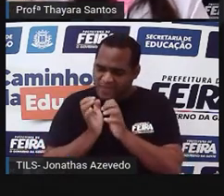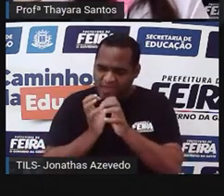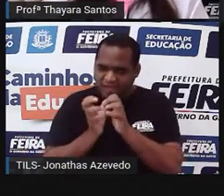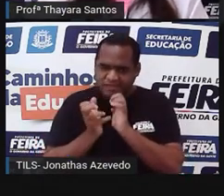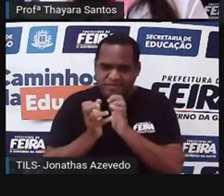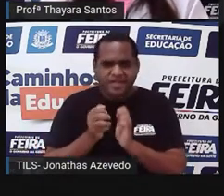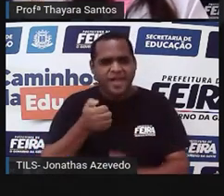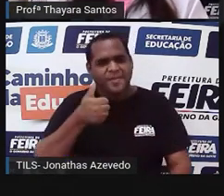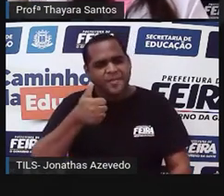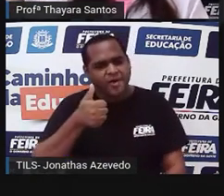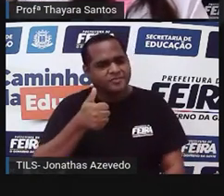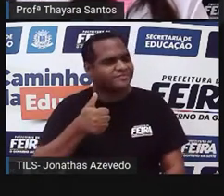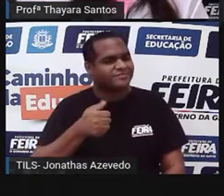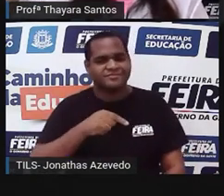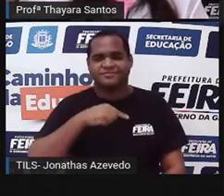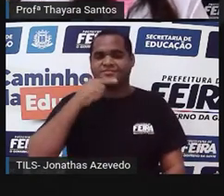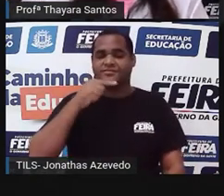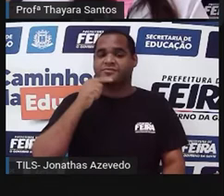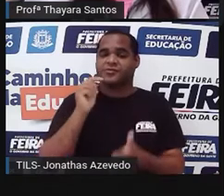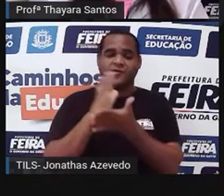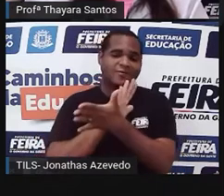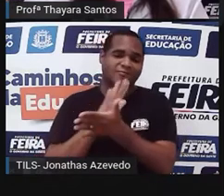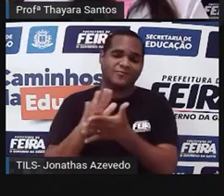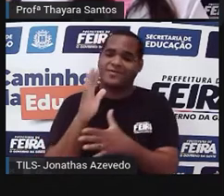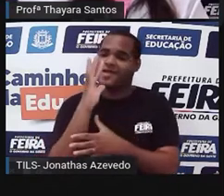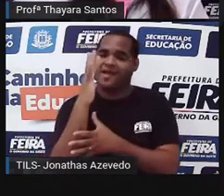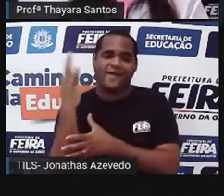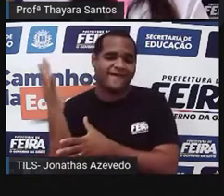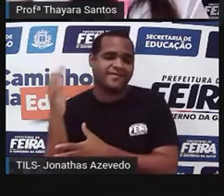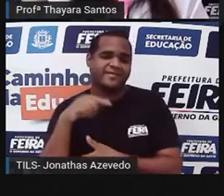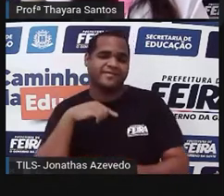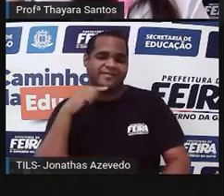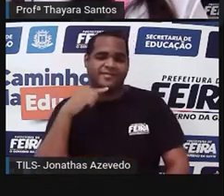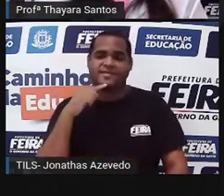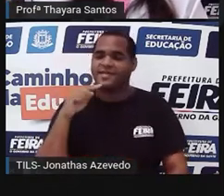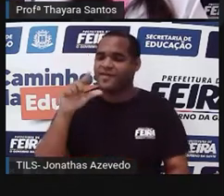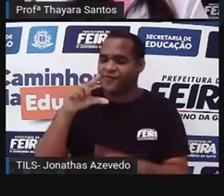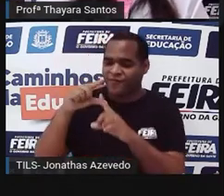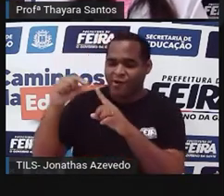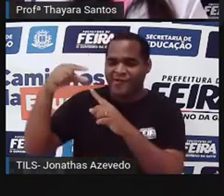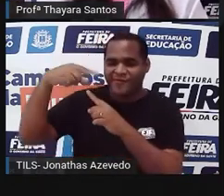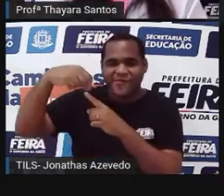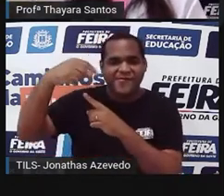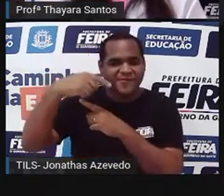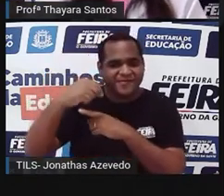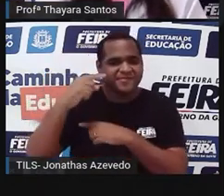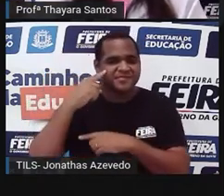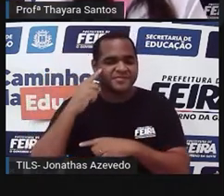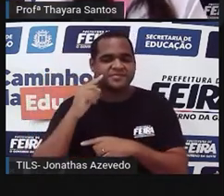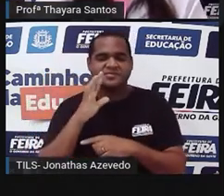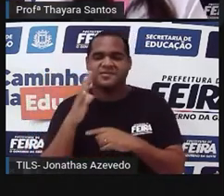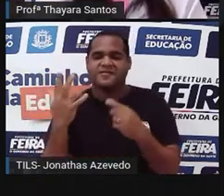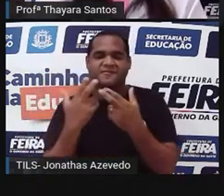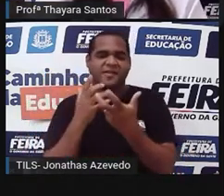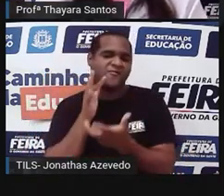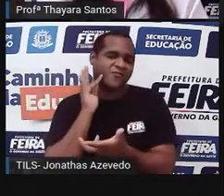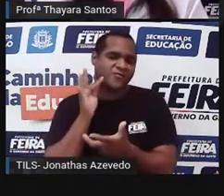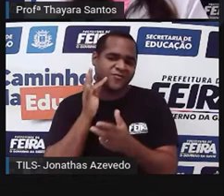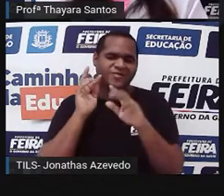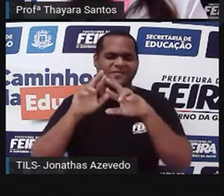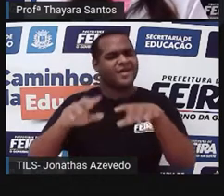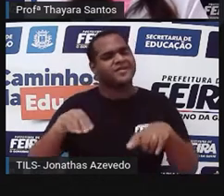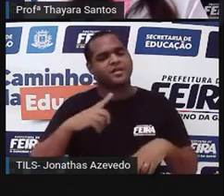esticando o tempo inteiro para alcançar as árvores, né? Porque elas comem, as folhas estão lá no topo das árvores, os frutos e tudo mais.